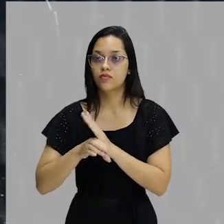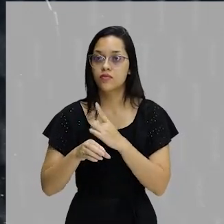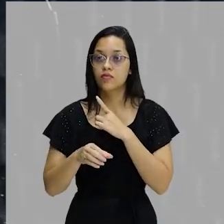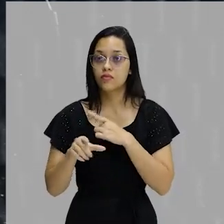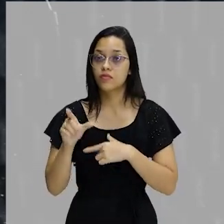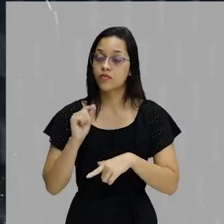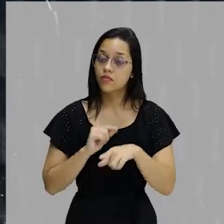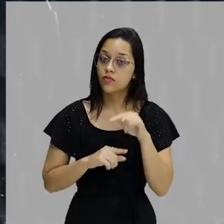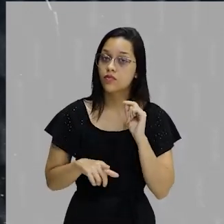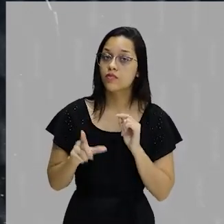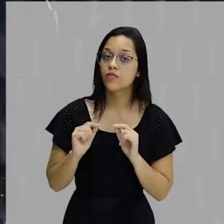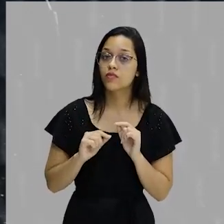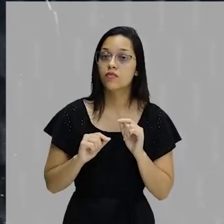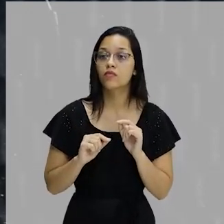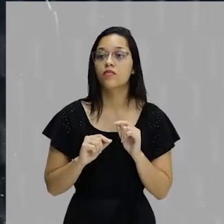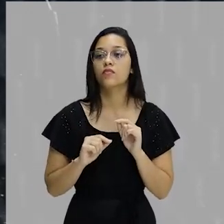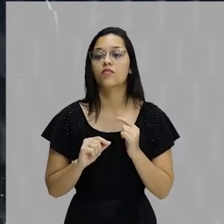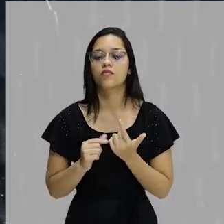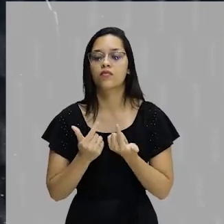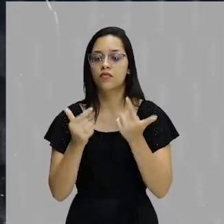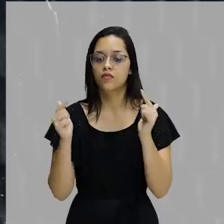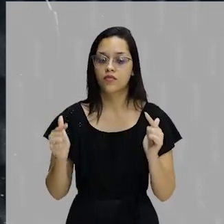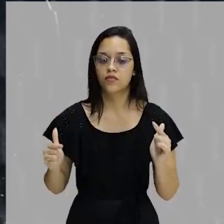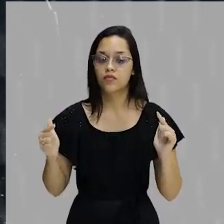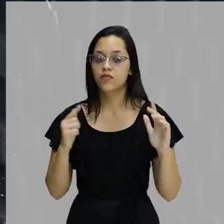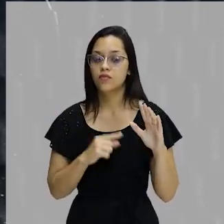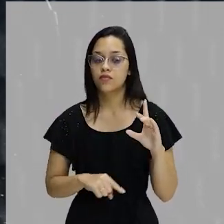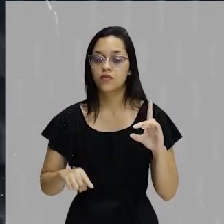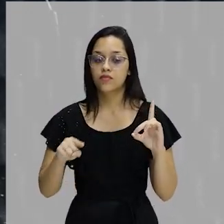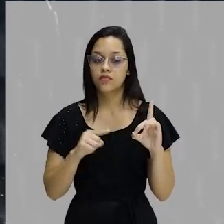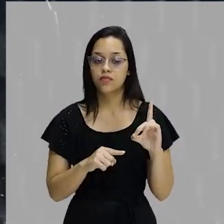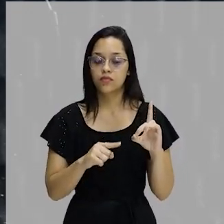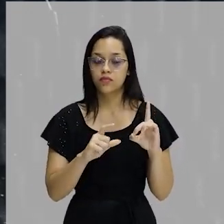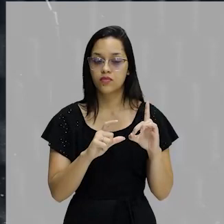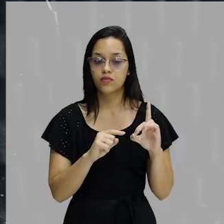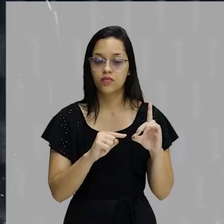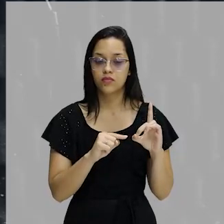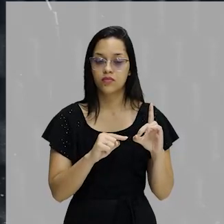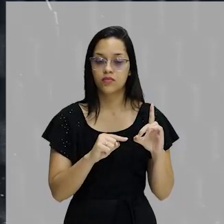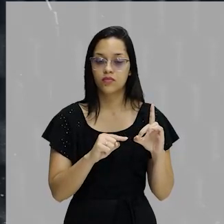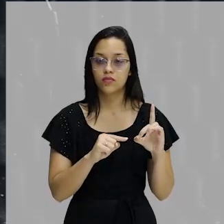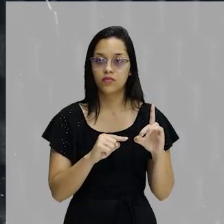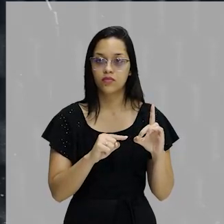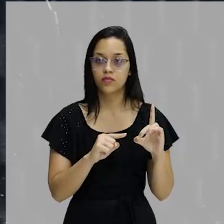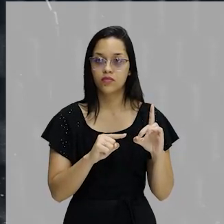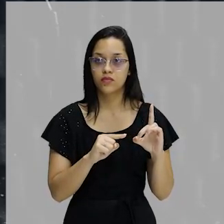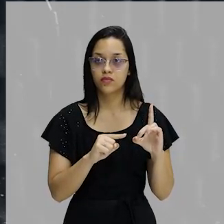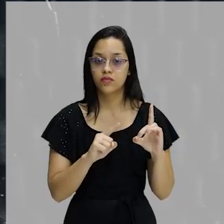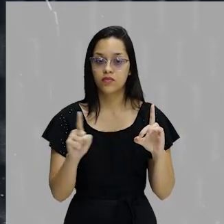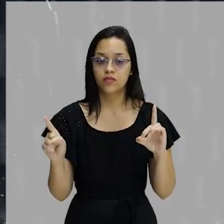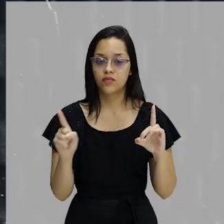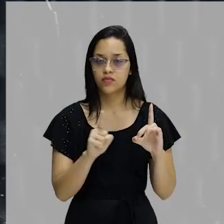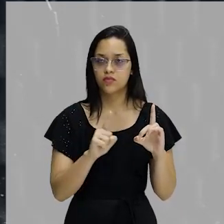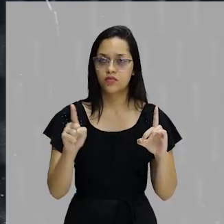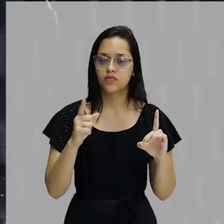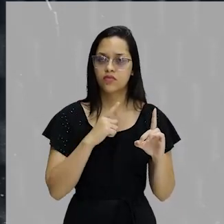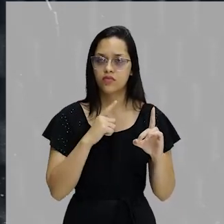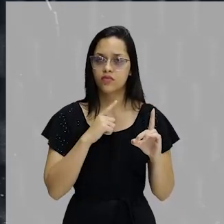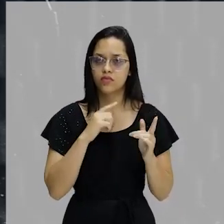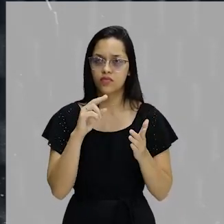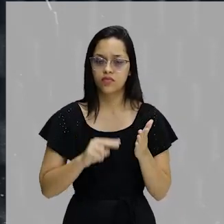com definições. Então, vão para outras páginas. Propicia um evento textual interativo? Gente, quando eu digo assim,